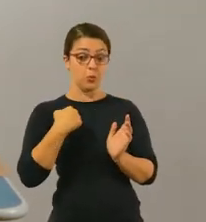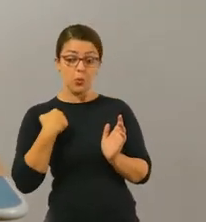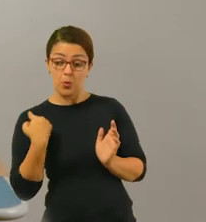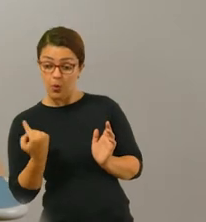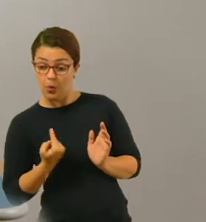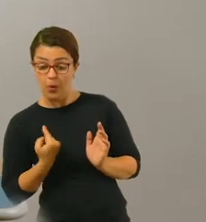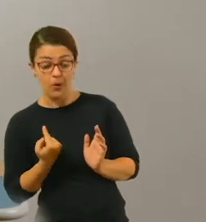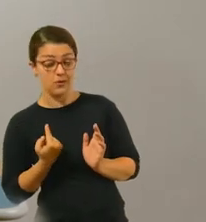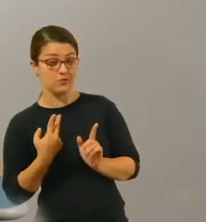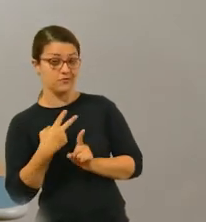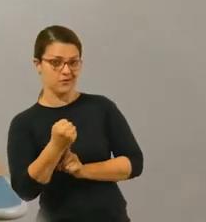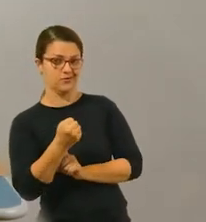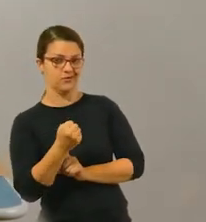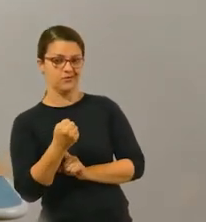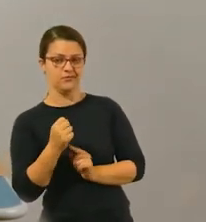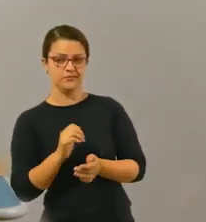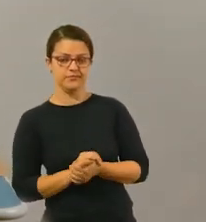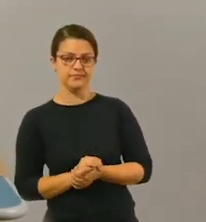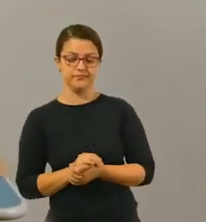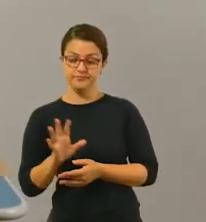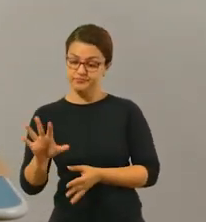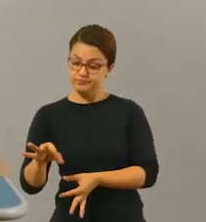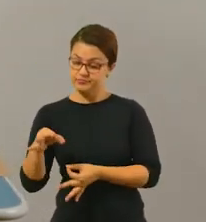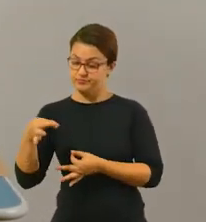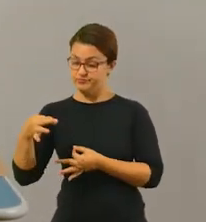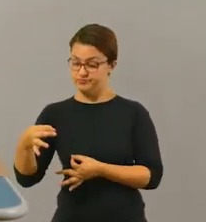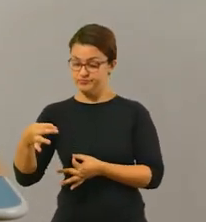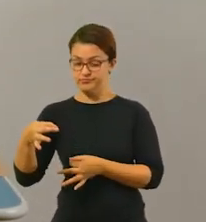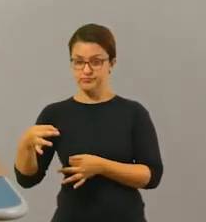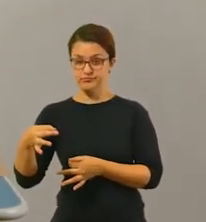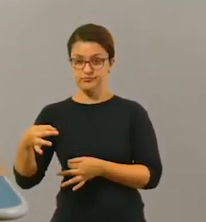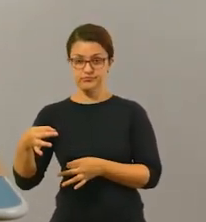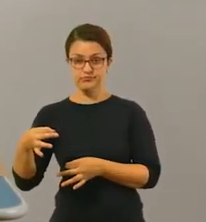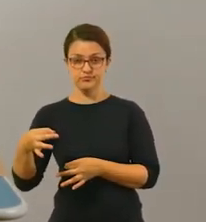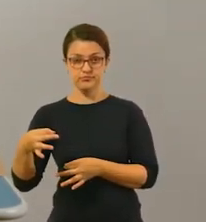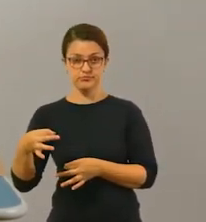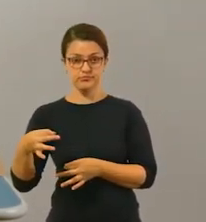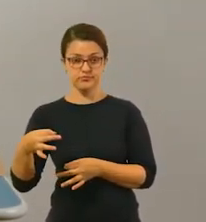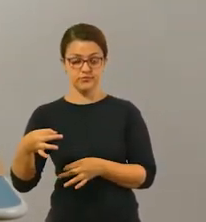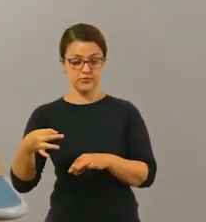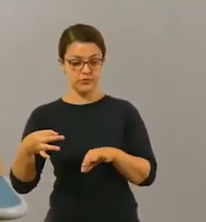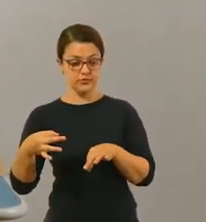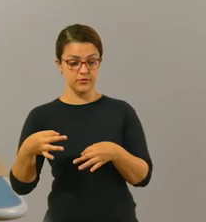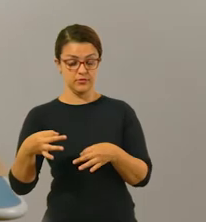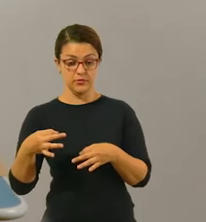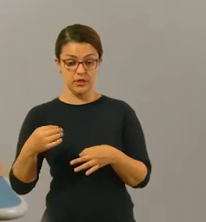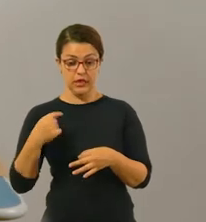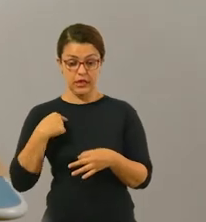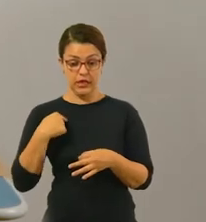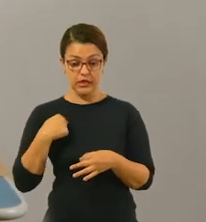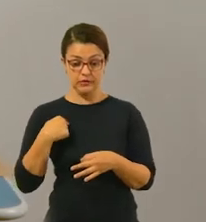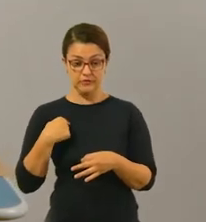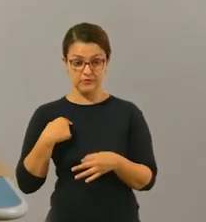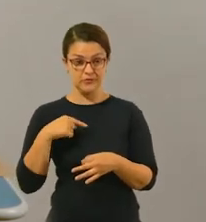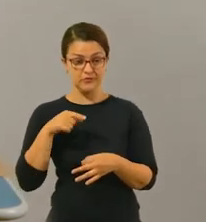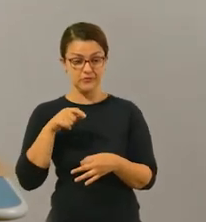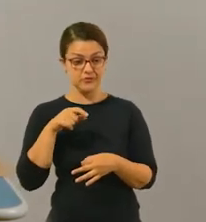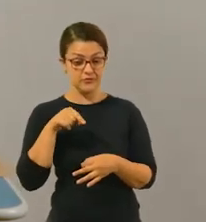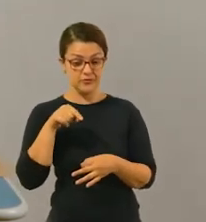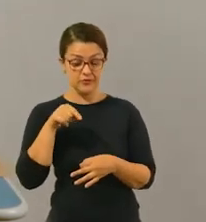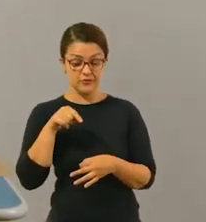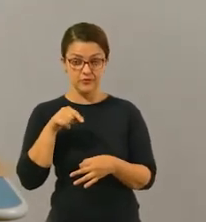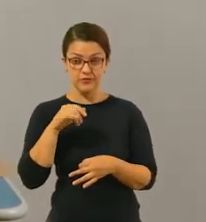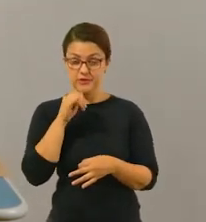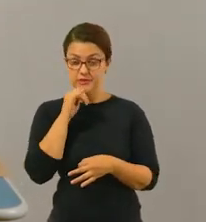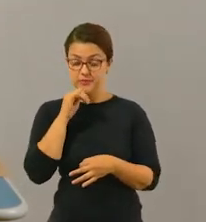ganhar da equipe B, tudo bem? E eu fui sorteado para sortear os cartões e vocês terão que adivinhar o que eu